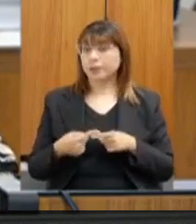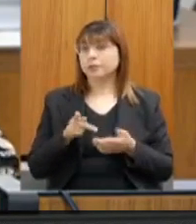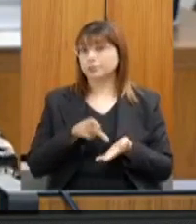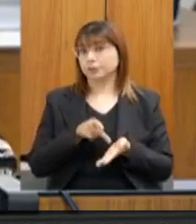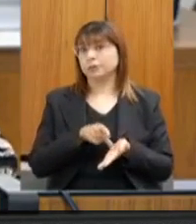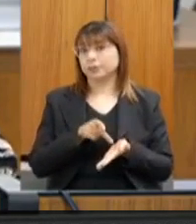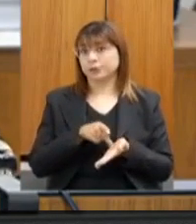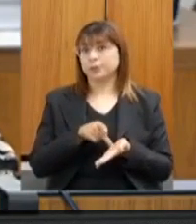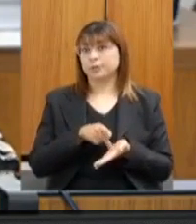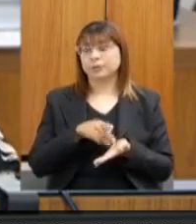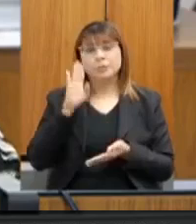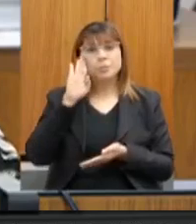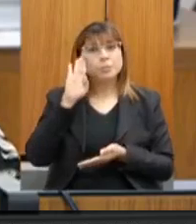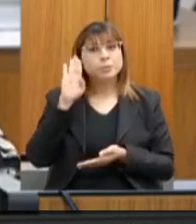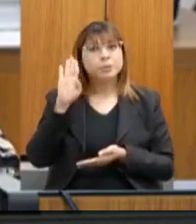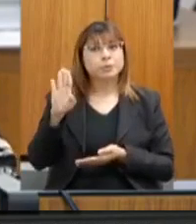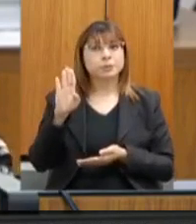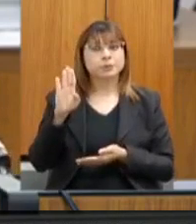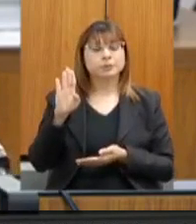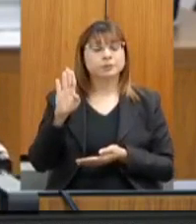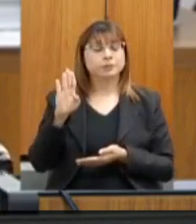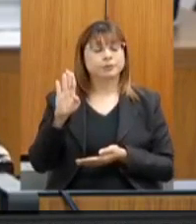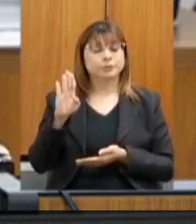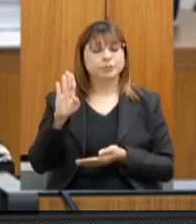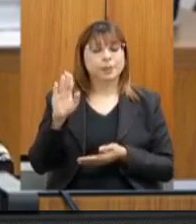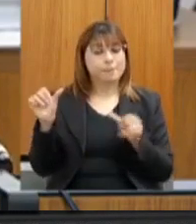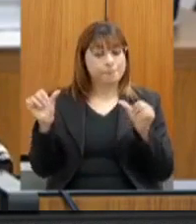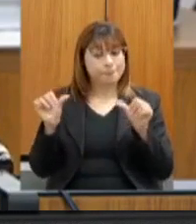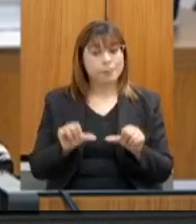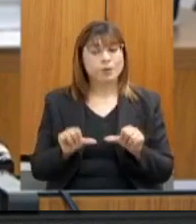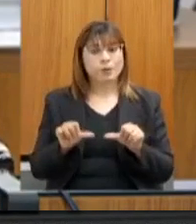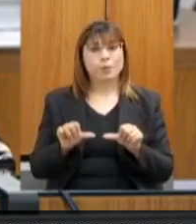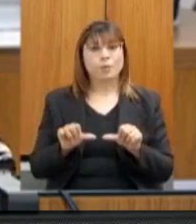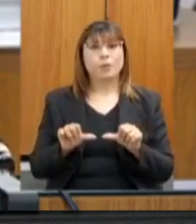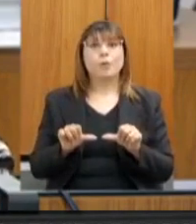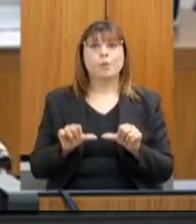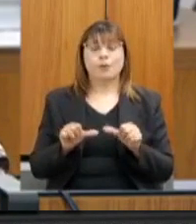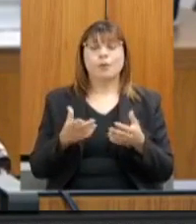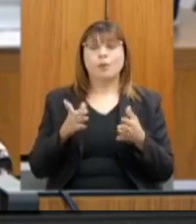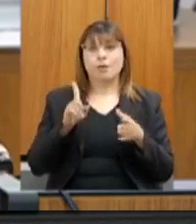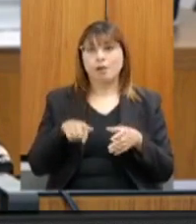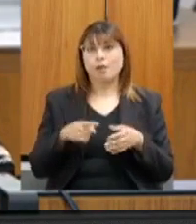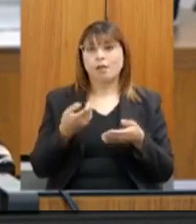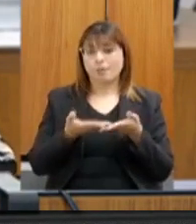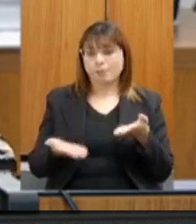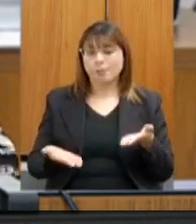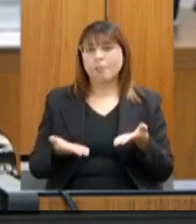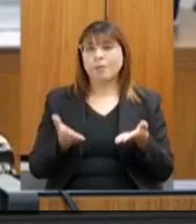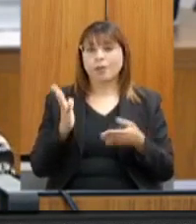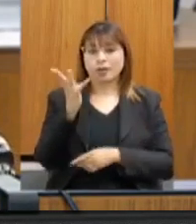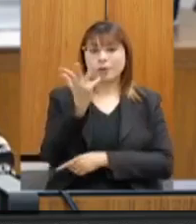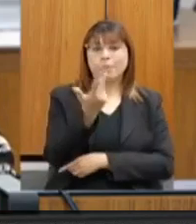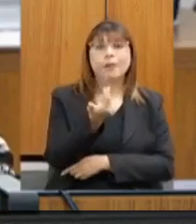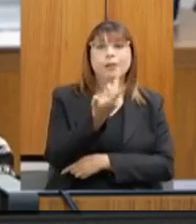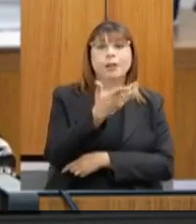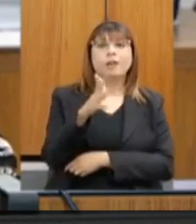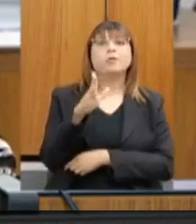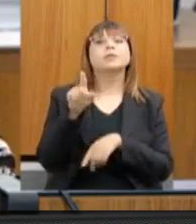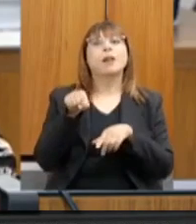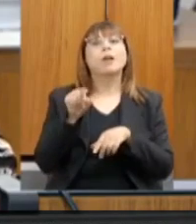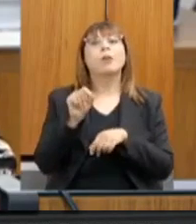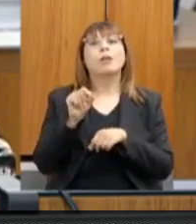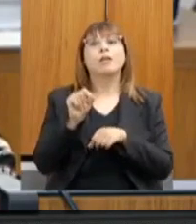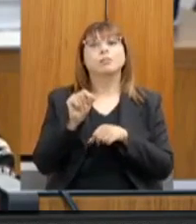fato, a pior degradação ambiental é a pobreza humana. Então, nós temos que garantir o desenvolvimento